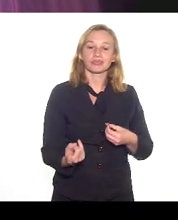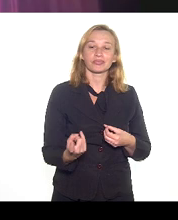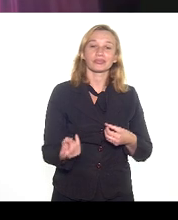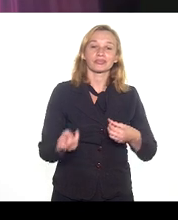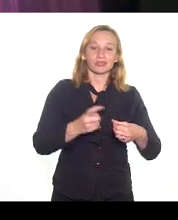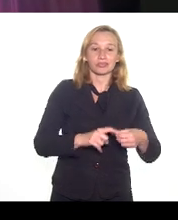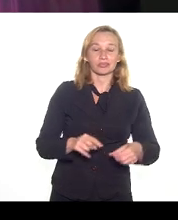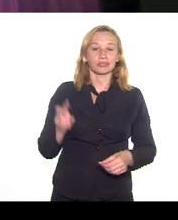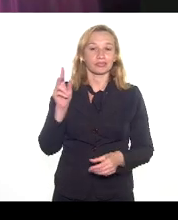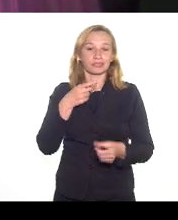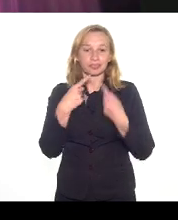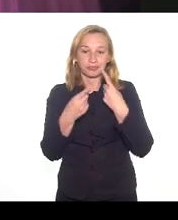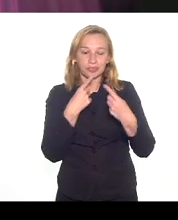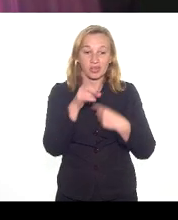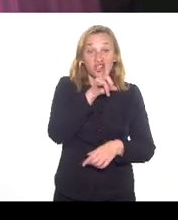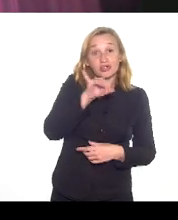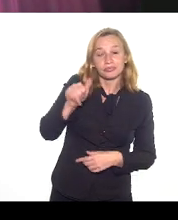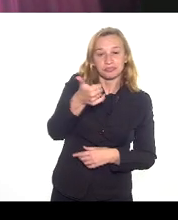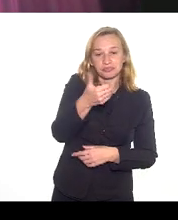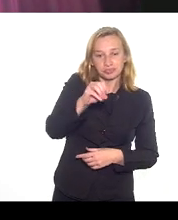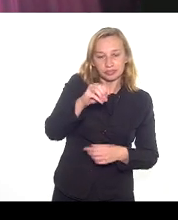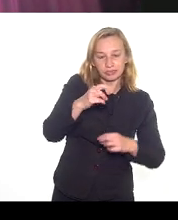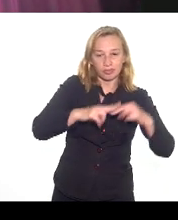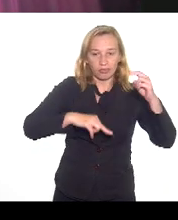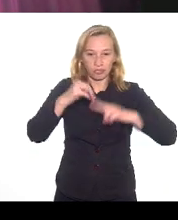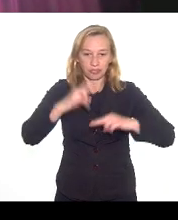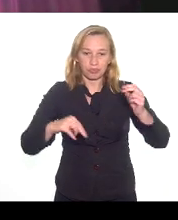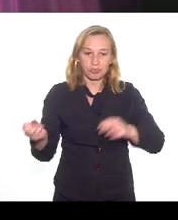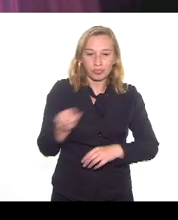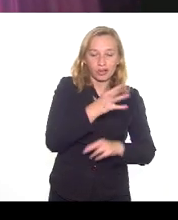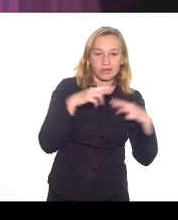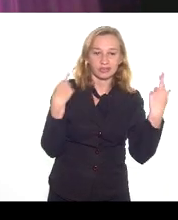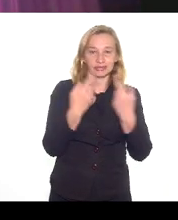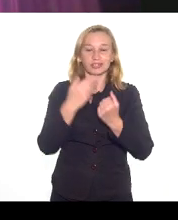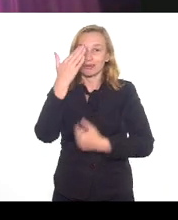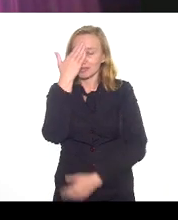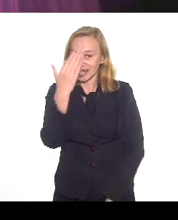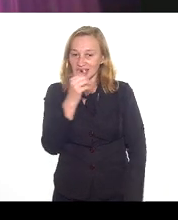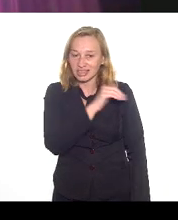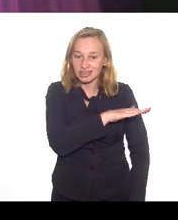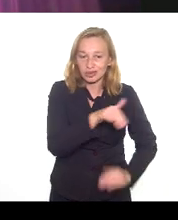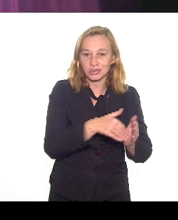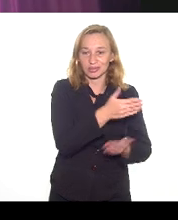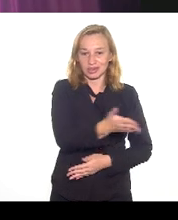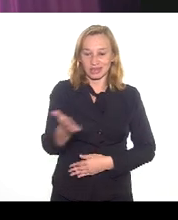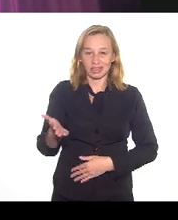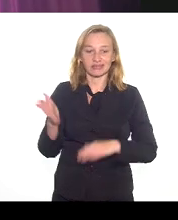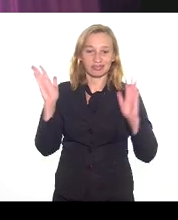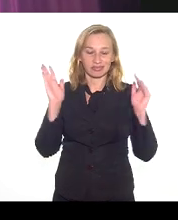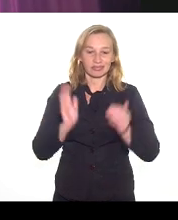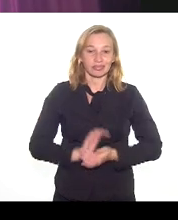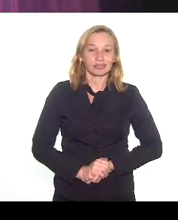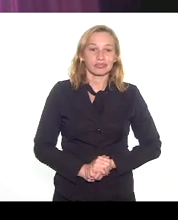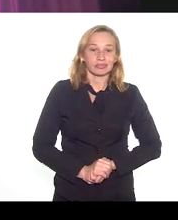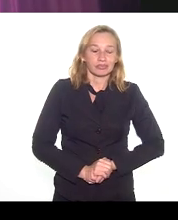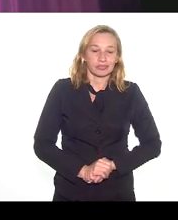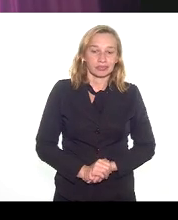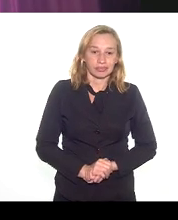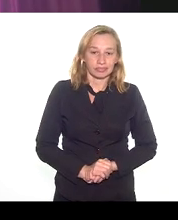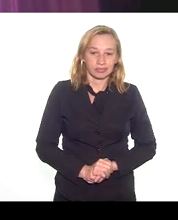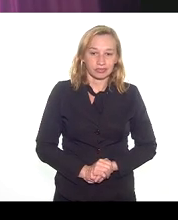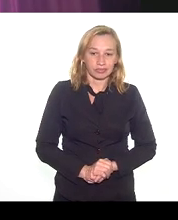esse diálogo a partir do dia 10 de junho numa nova audiência. Muito obrigada a todos e todas. Mônica, vê se pode mandar as